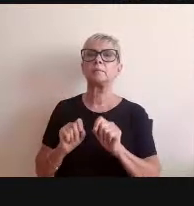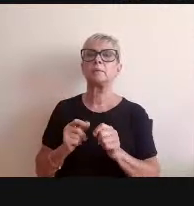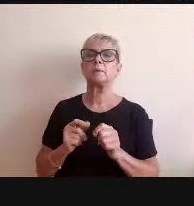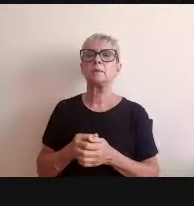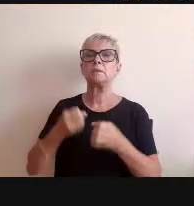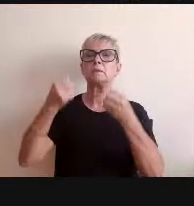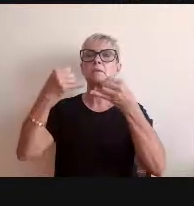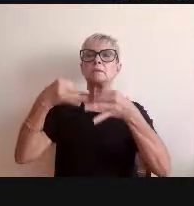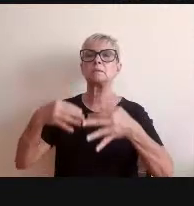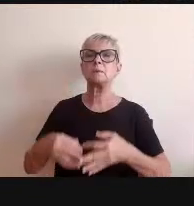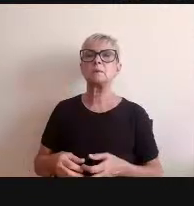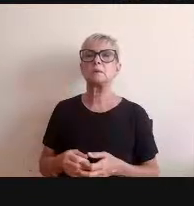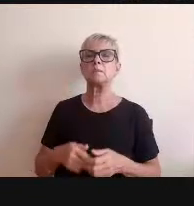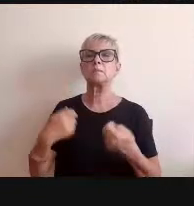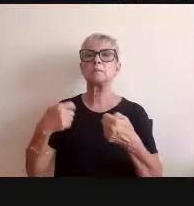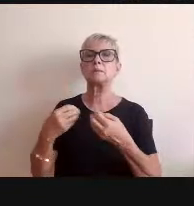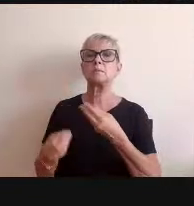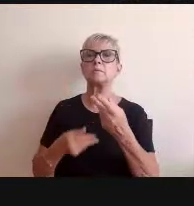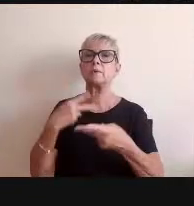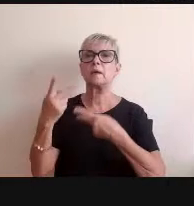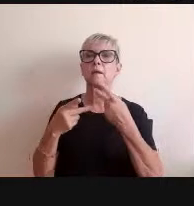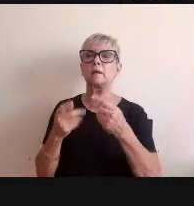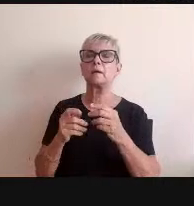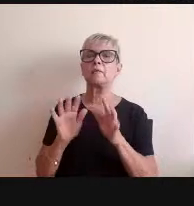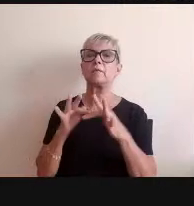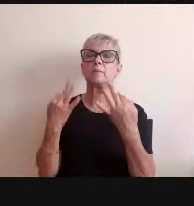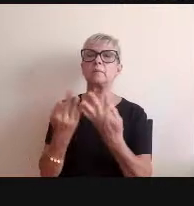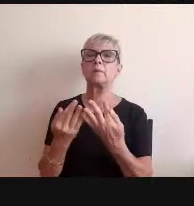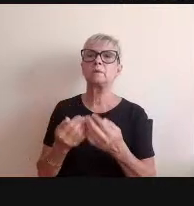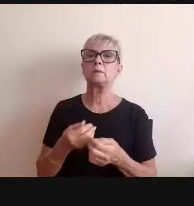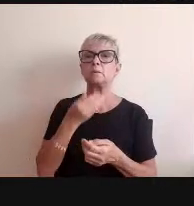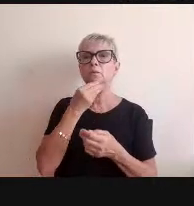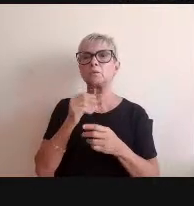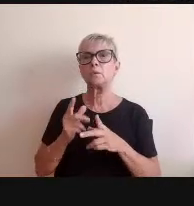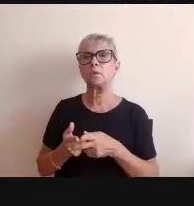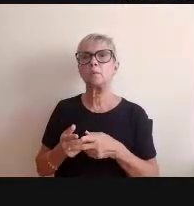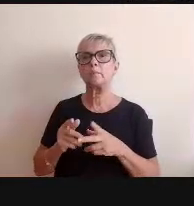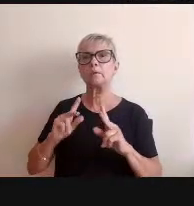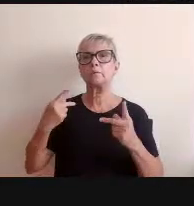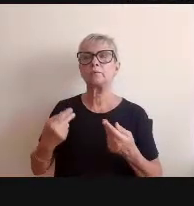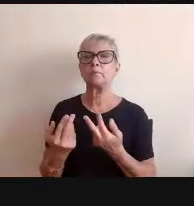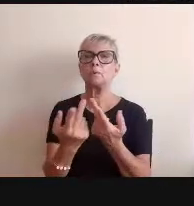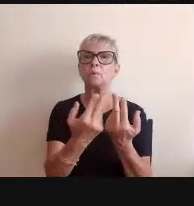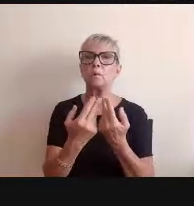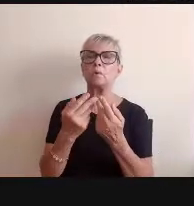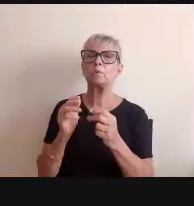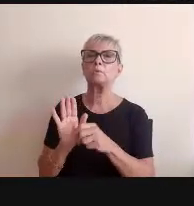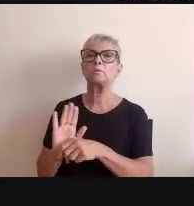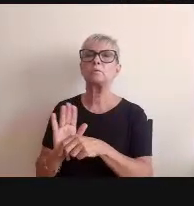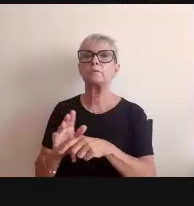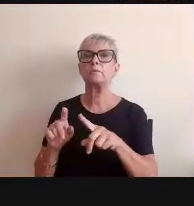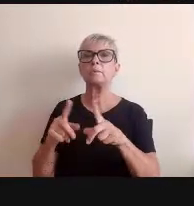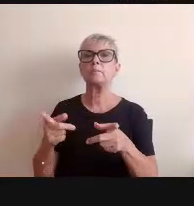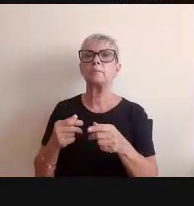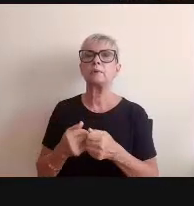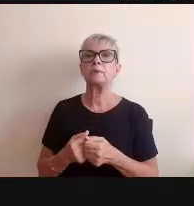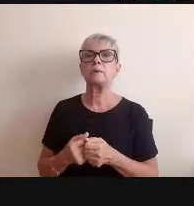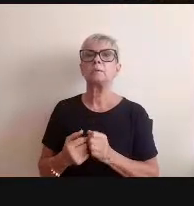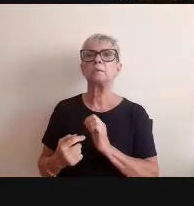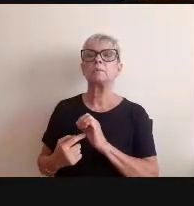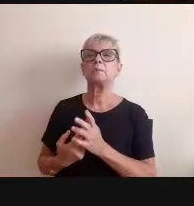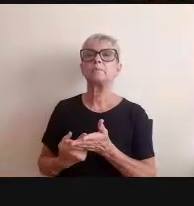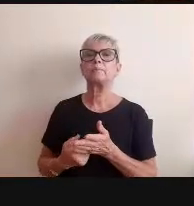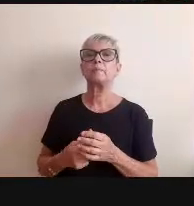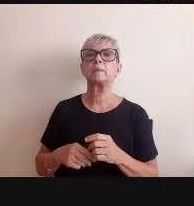se precisamos falar sobre a família do homem igualmente como o filme nós estamos falando de um certo mal-estar do mal-estar